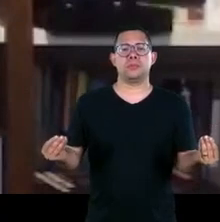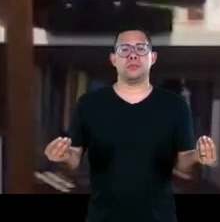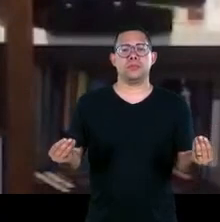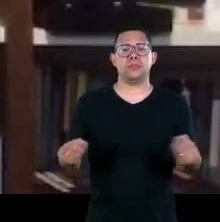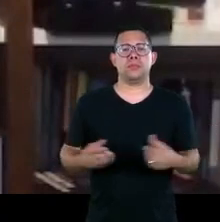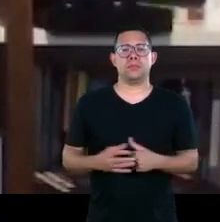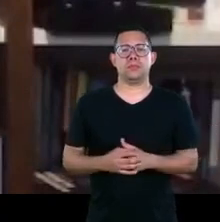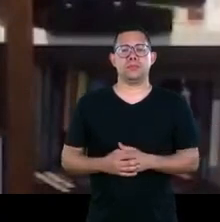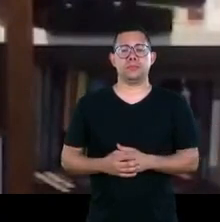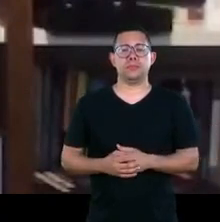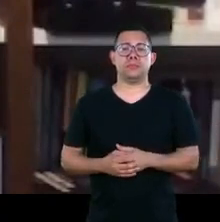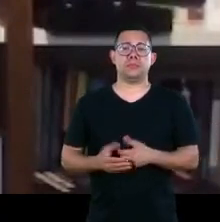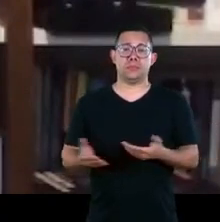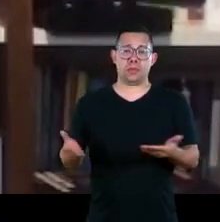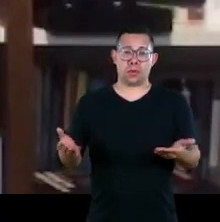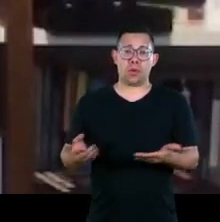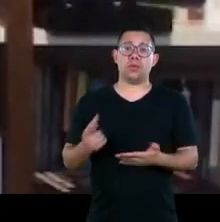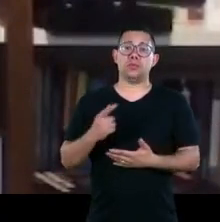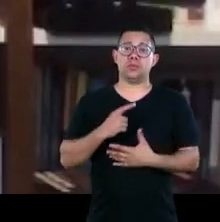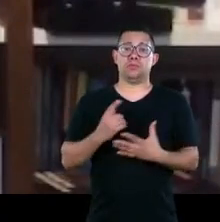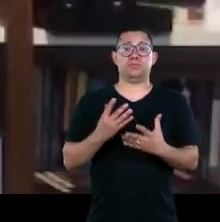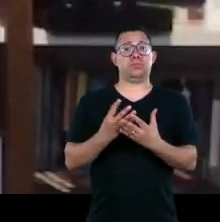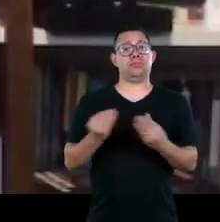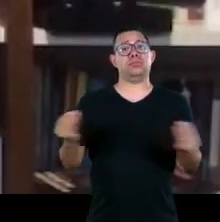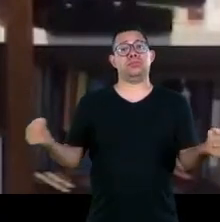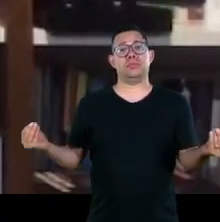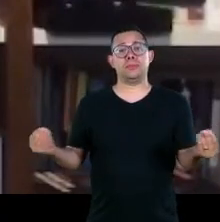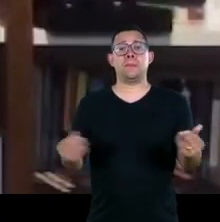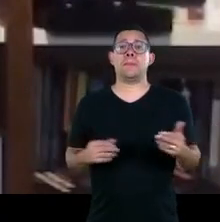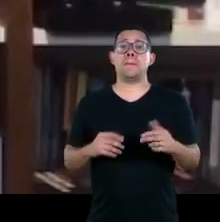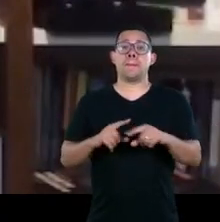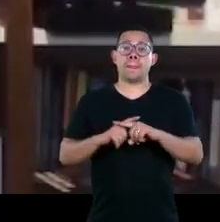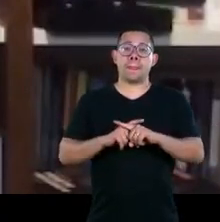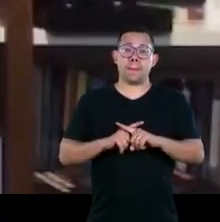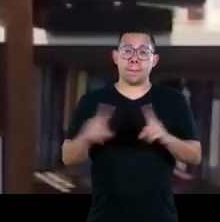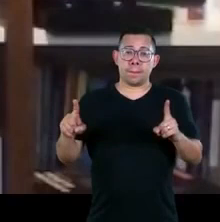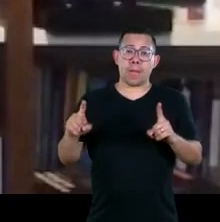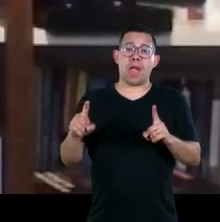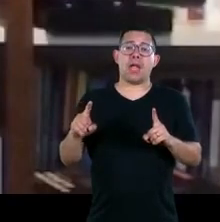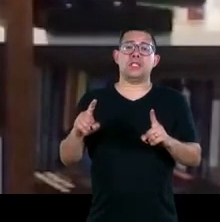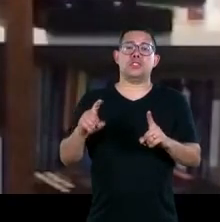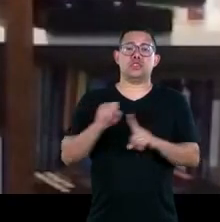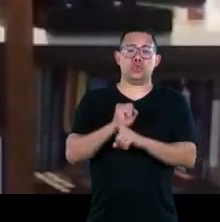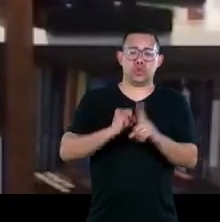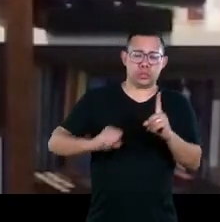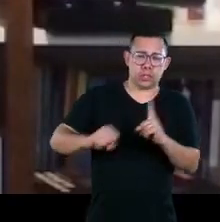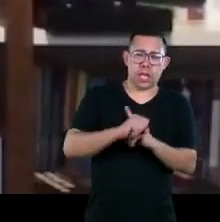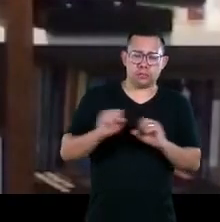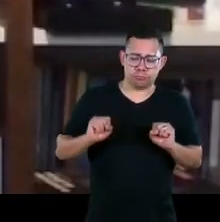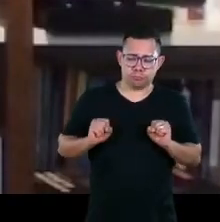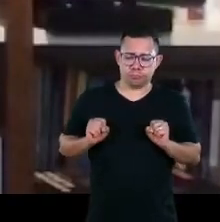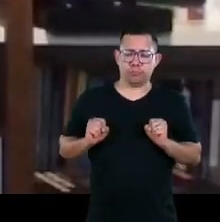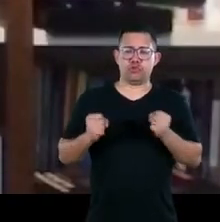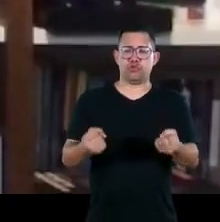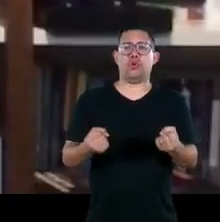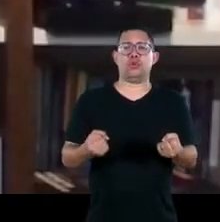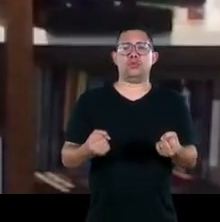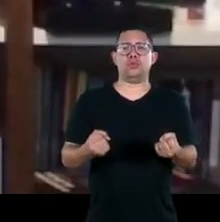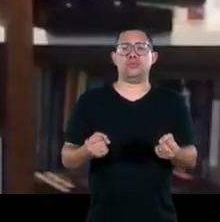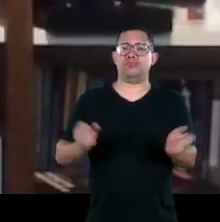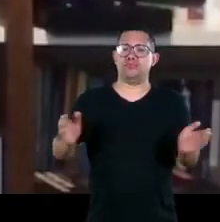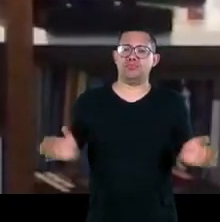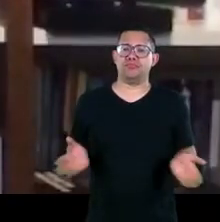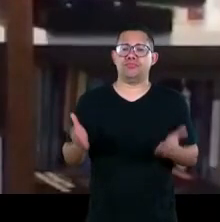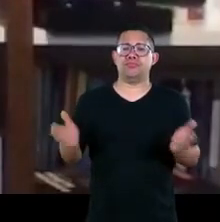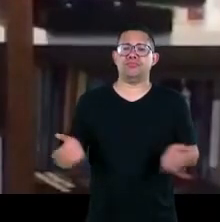maior do que você via antes então há um esforço por parte da sociedade pessoas na sociedade agora a política